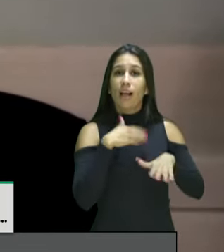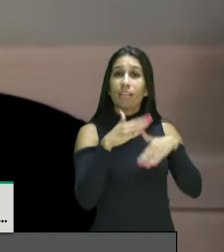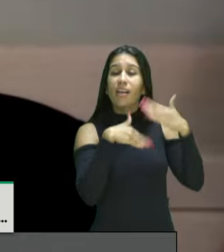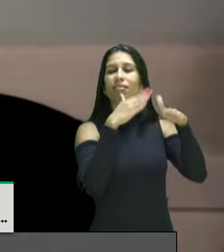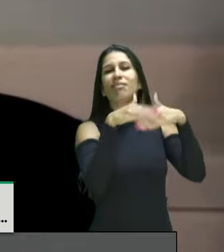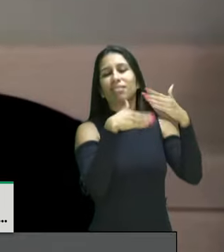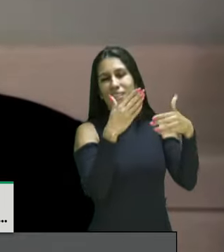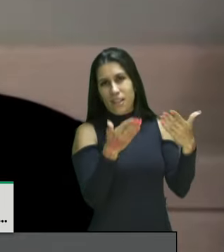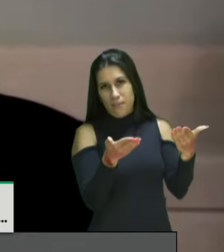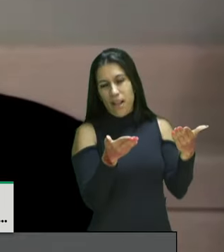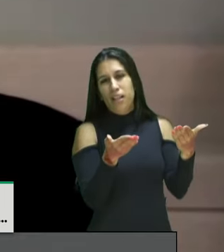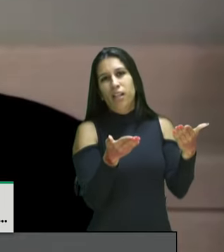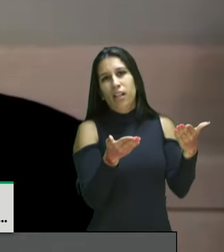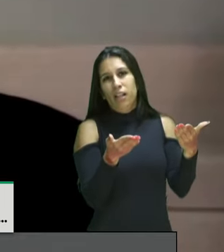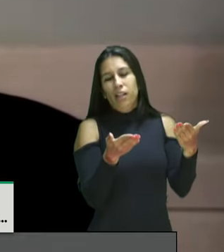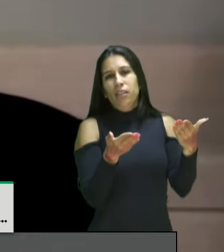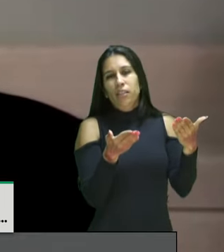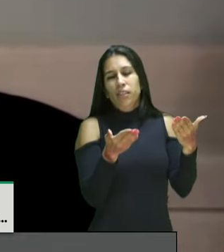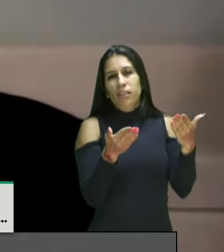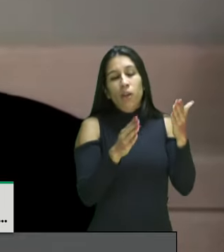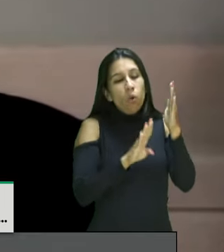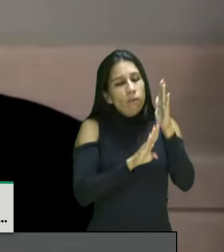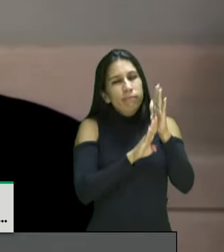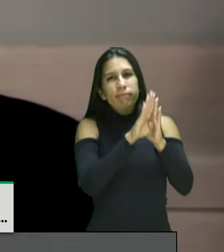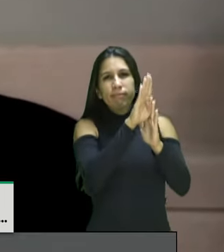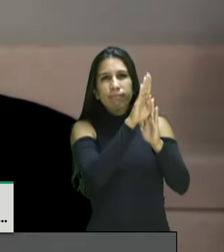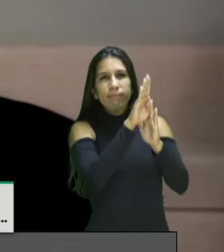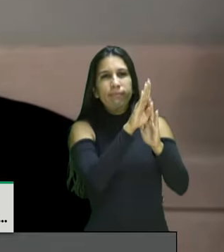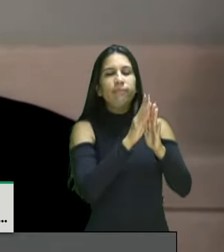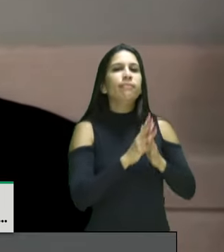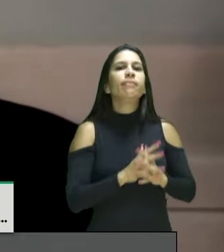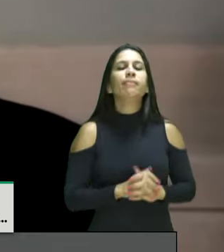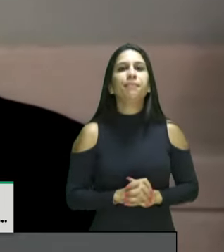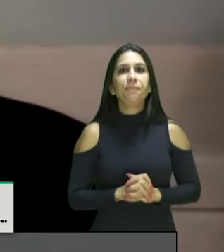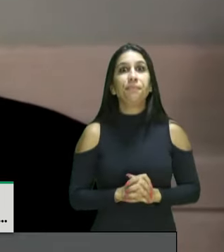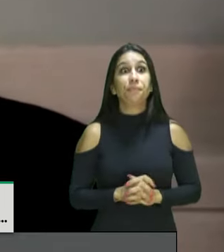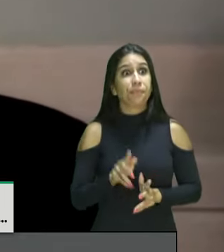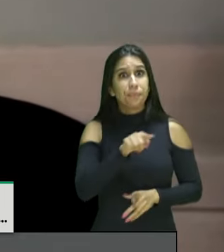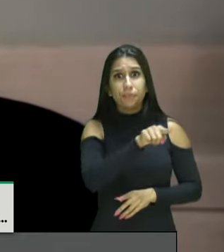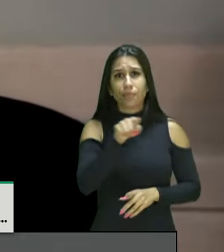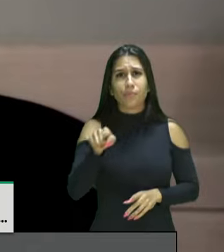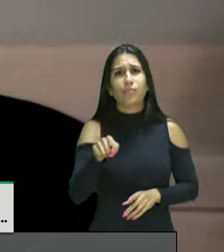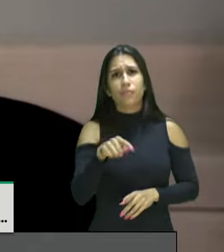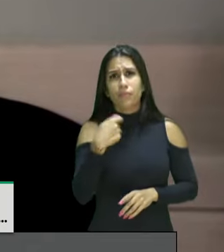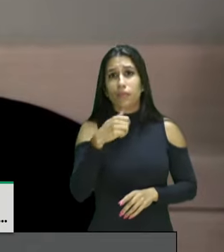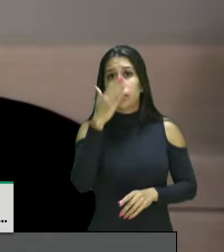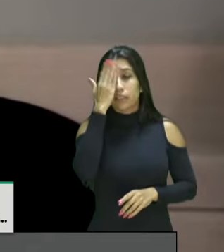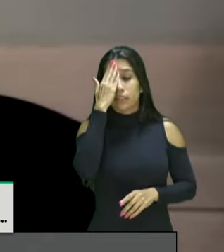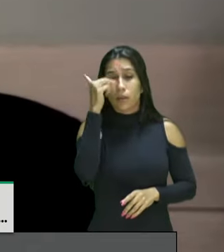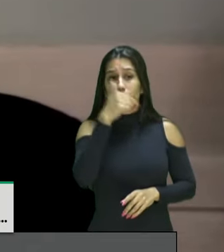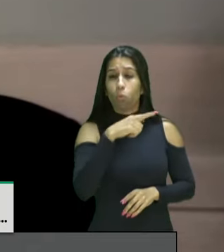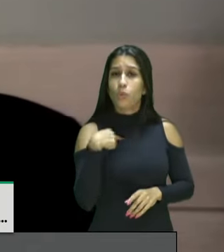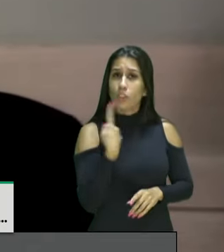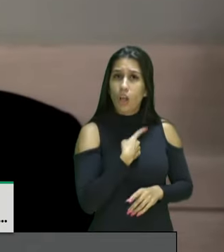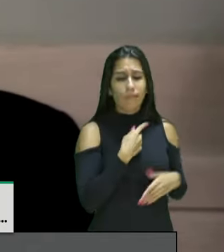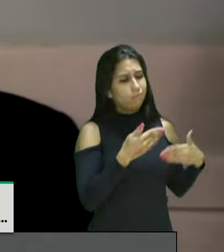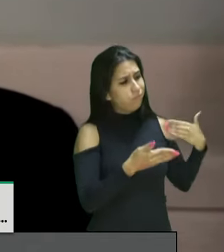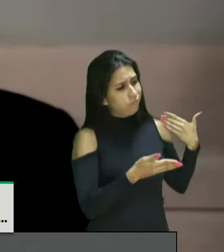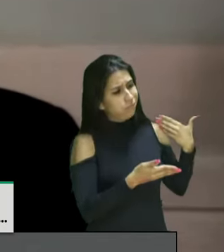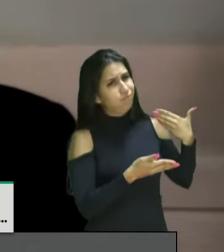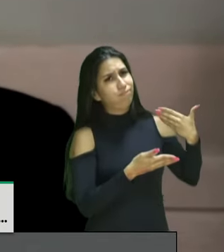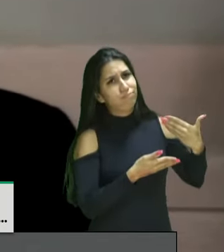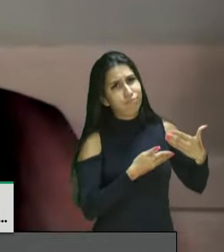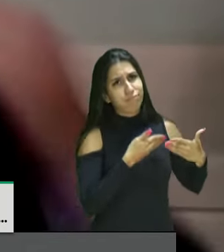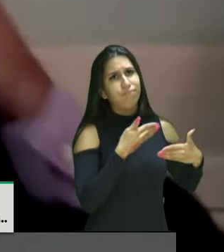sem sem desconhecer as dificuldades obstáculos que enfrentamos em